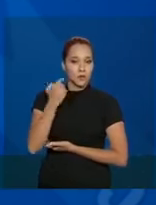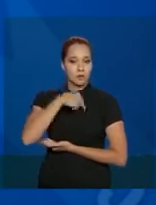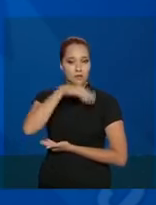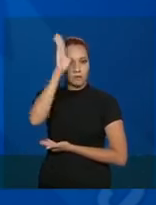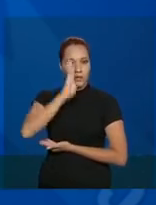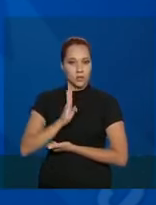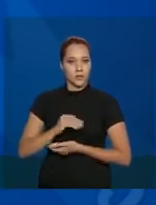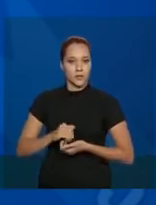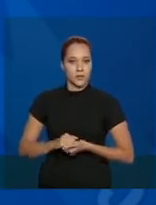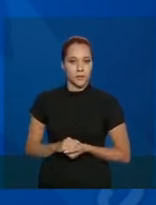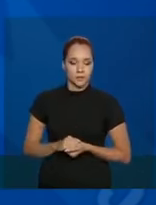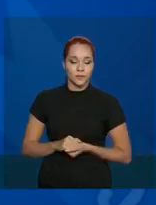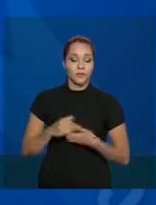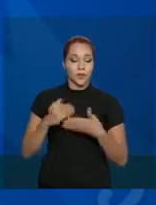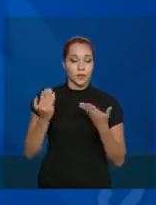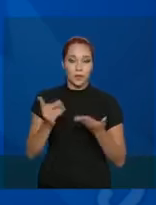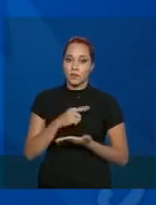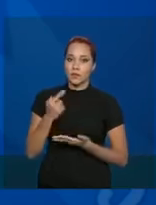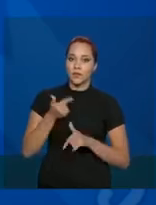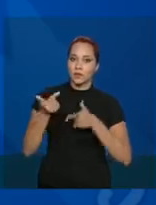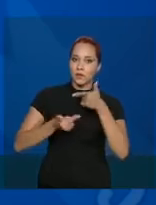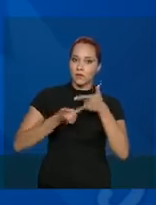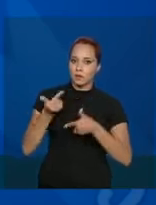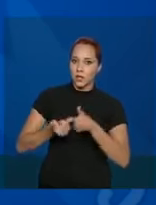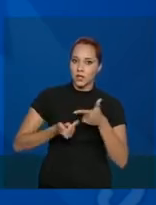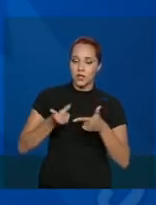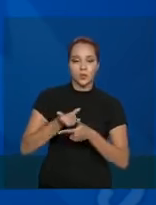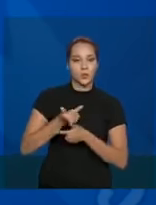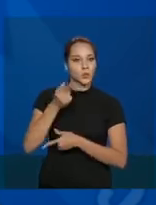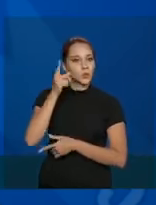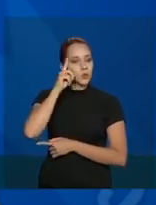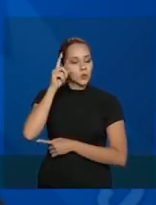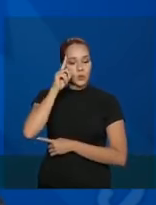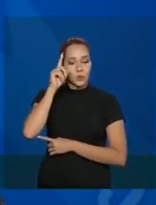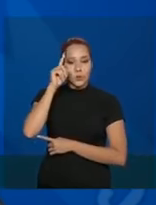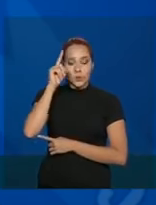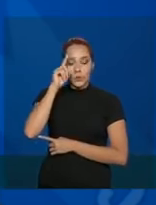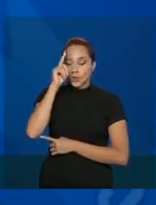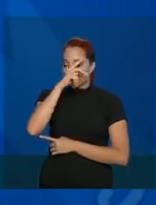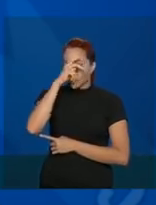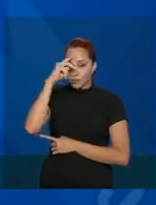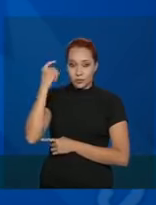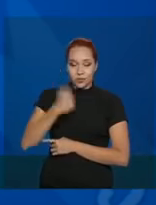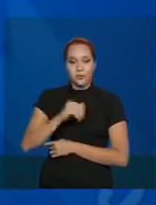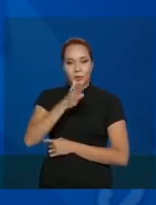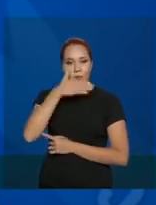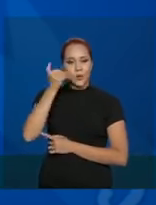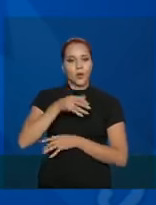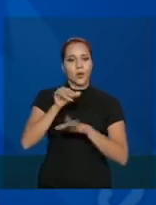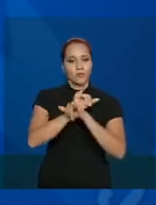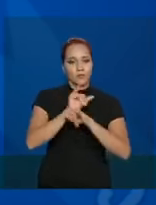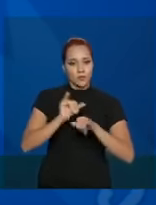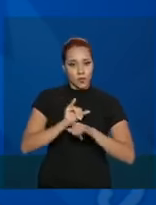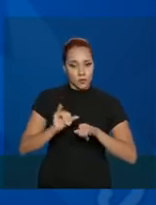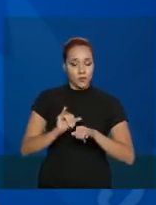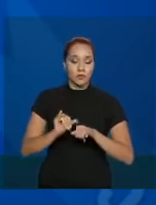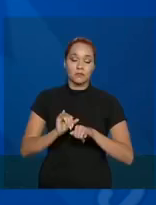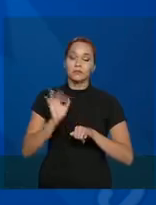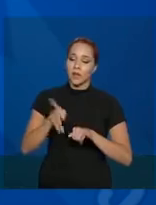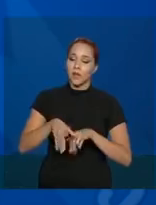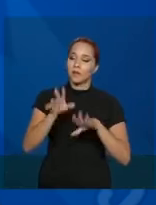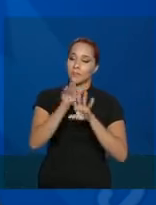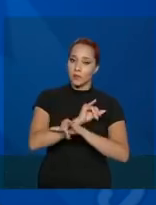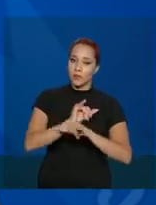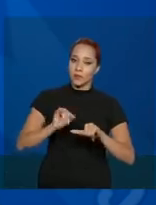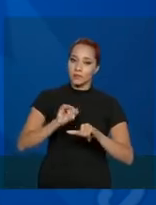Nós estamos trabalhando arduamente para melhorar a informação. A informatização, ela